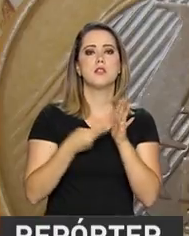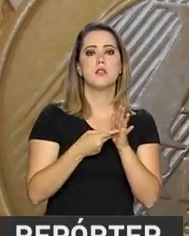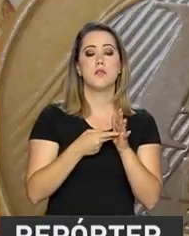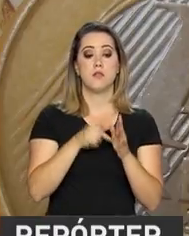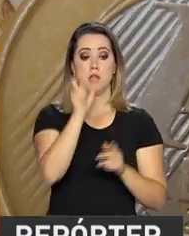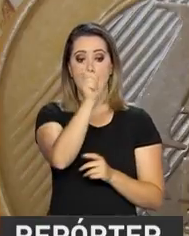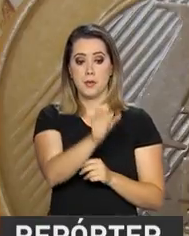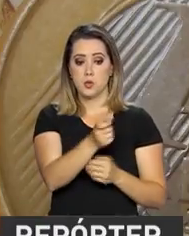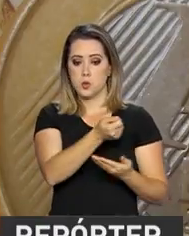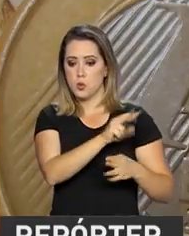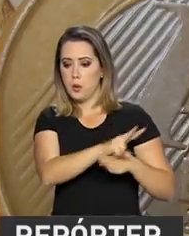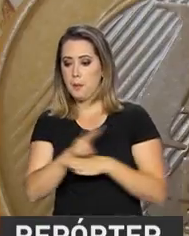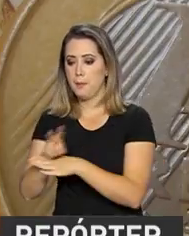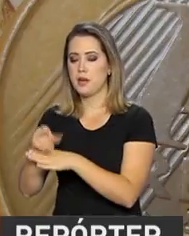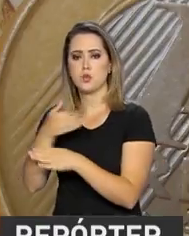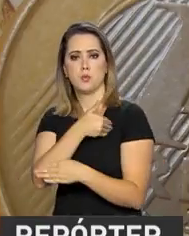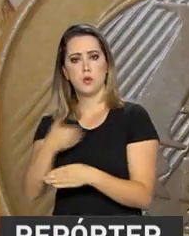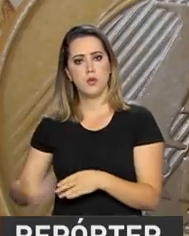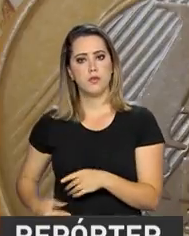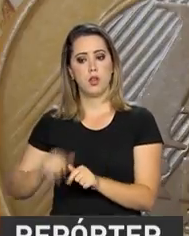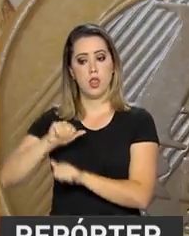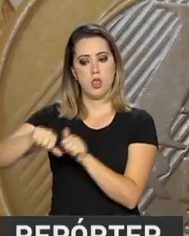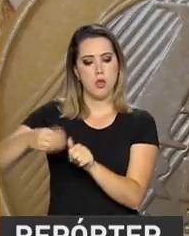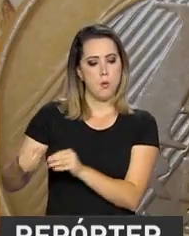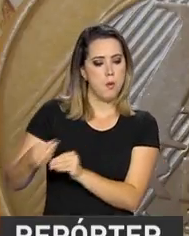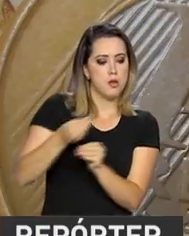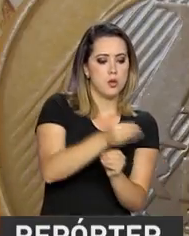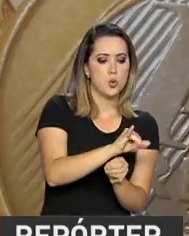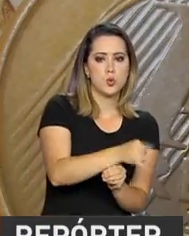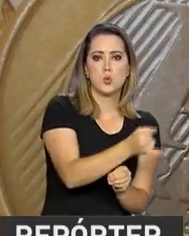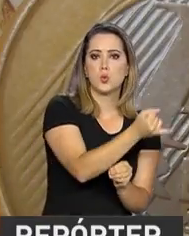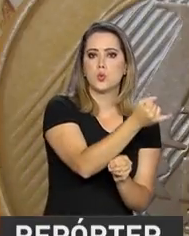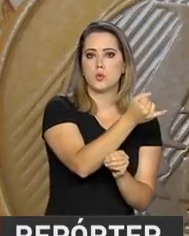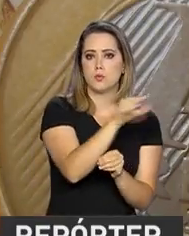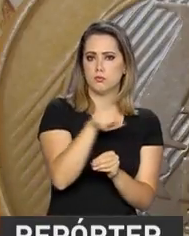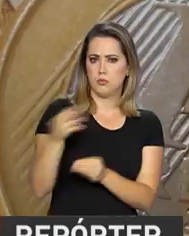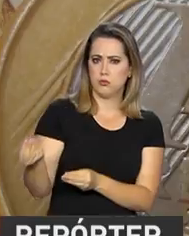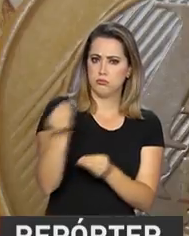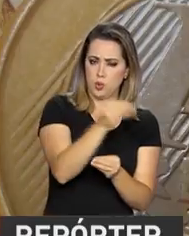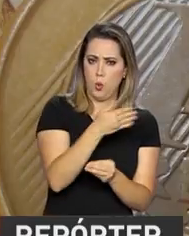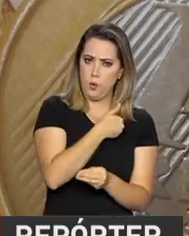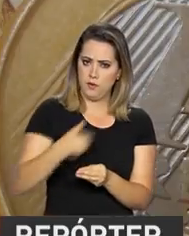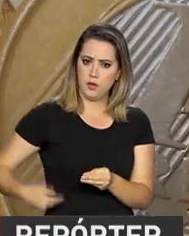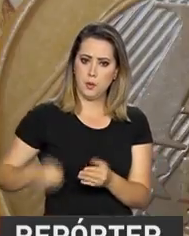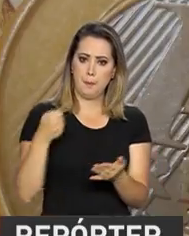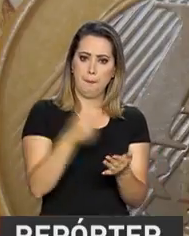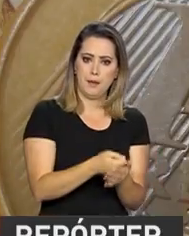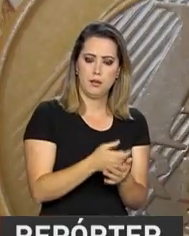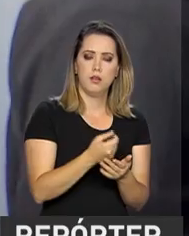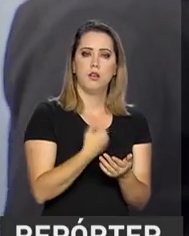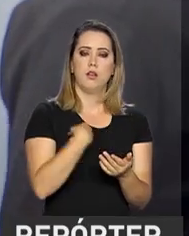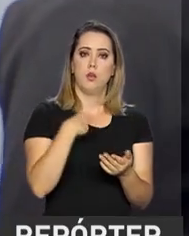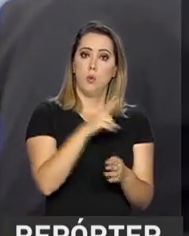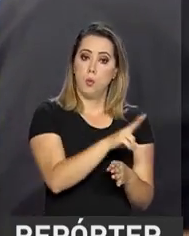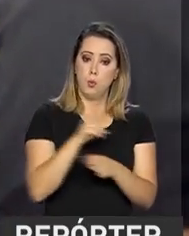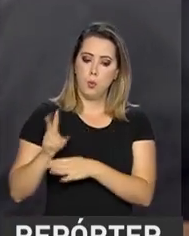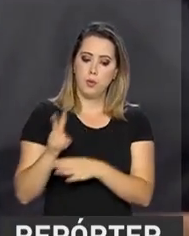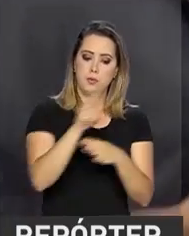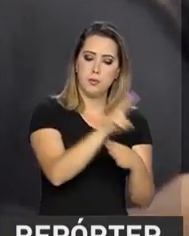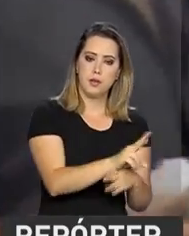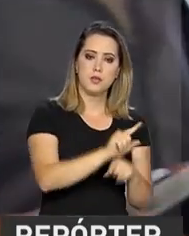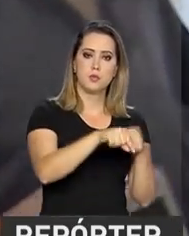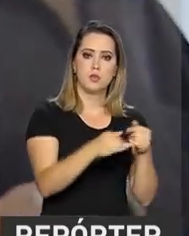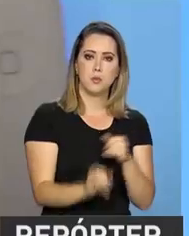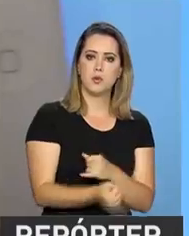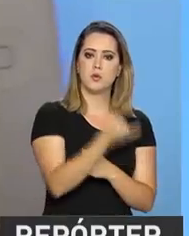brasileiro. Em troca, recebe uma remuneração por este empréstimo, ou seja, o valor do empréstimo mais os juros. E os títulos